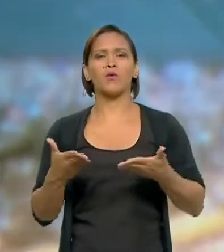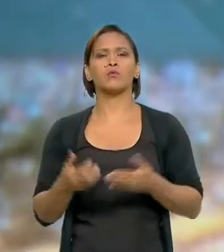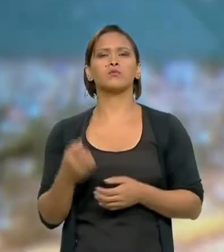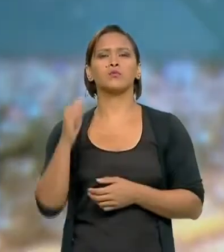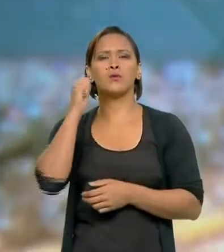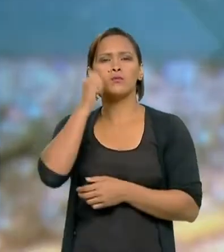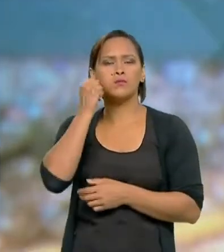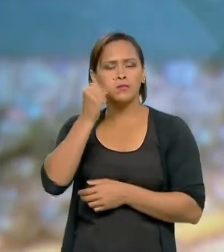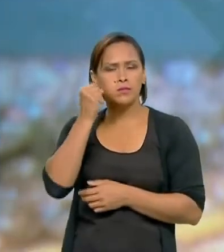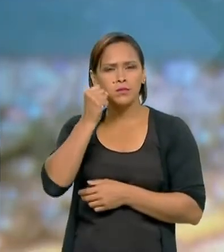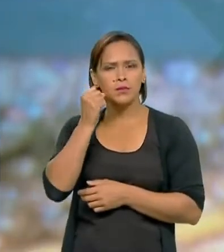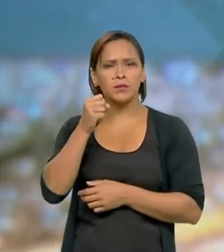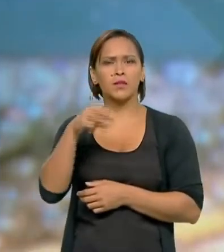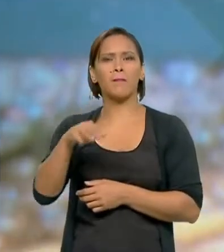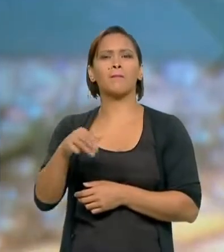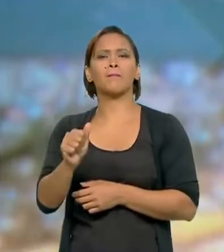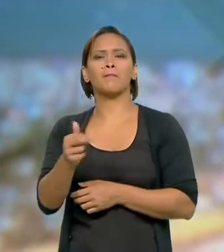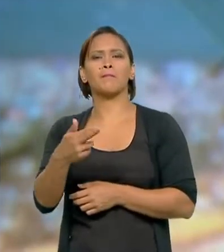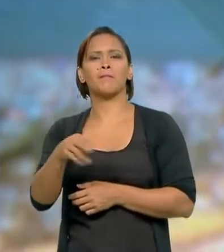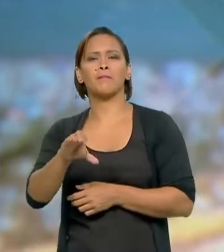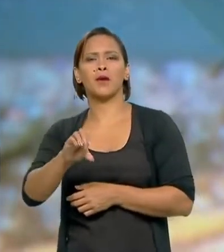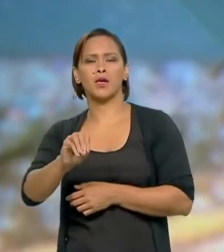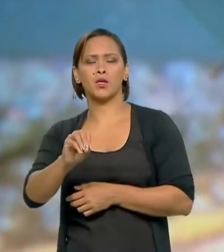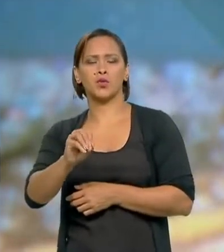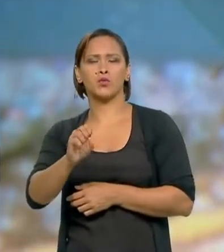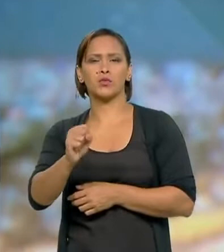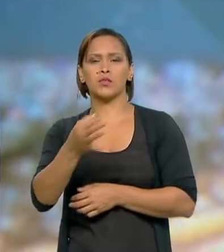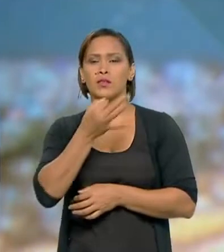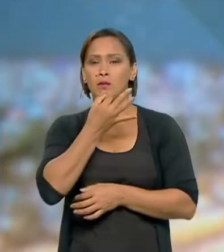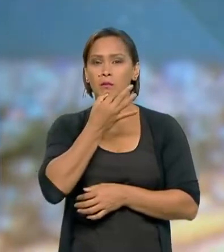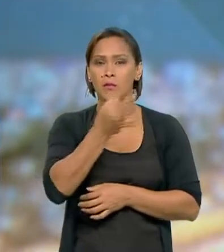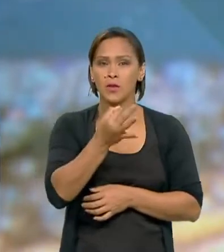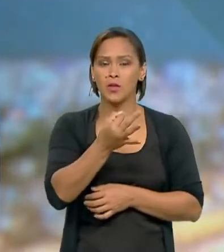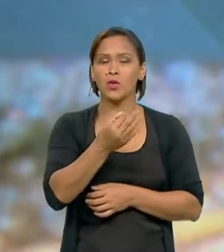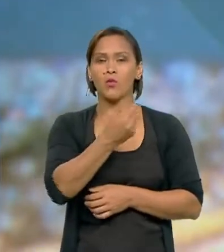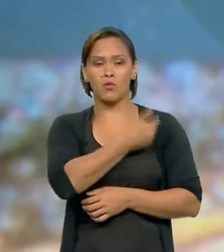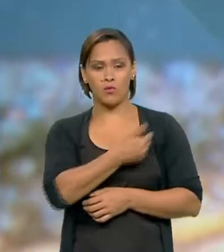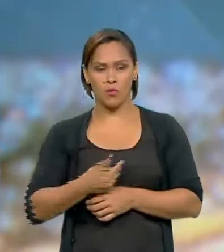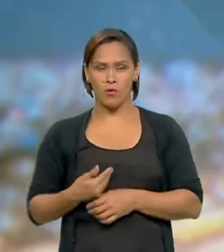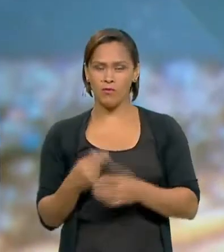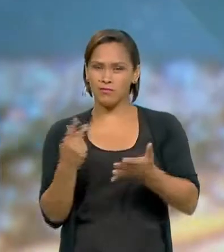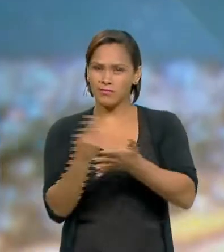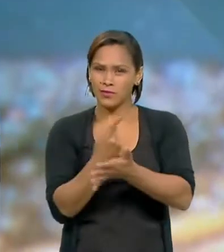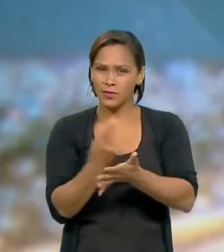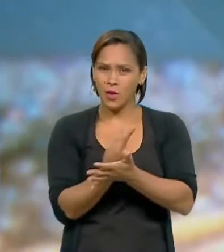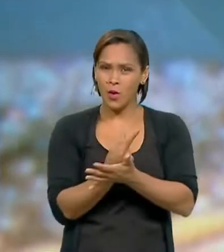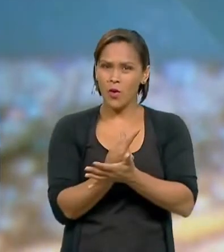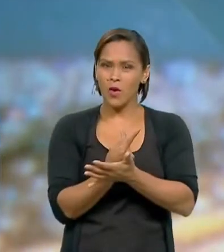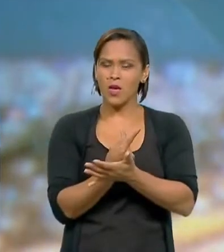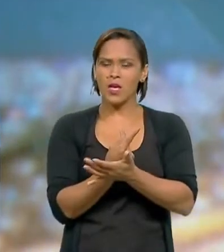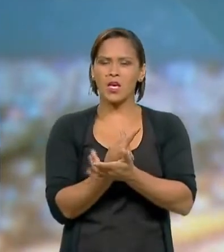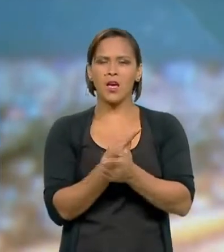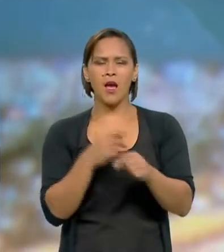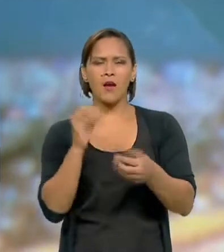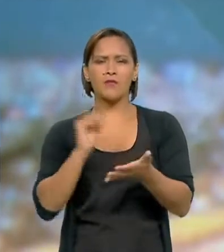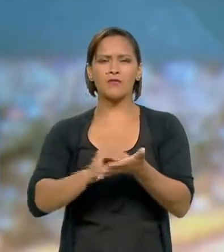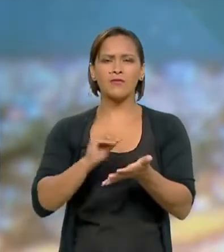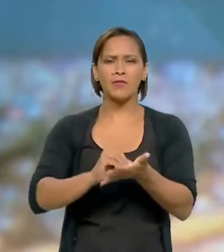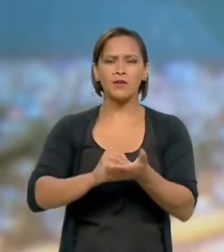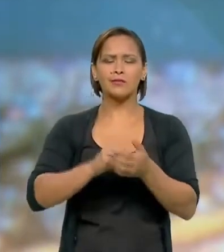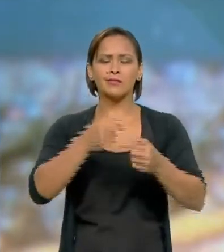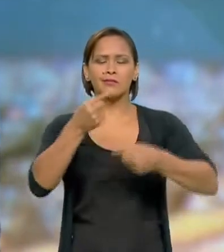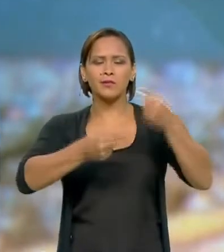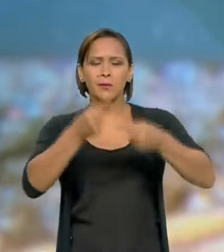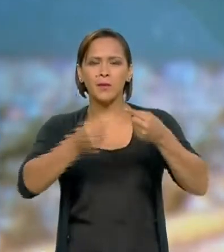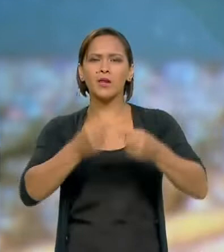senador Marcos Rogério, do Democratas, ele comentou que o governo errou na articulação e o Planalto não procurou a própria base para debater um assunto que é